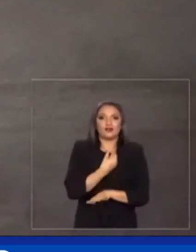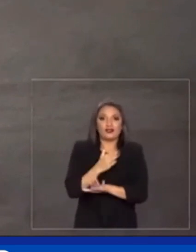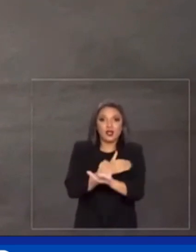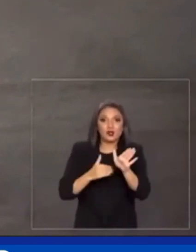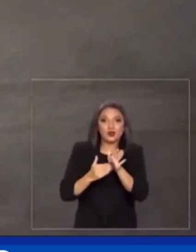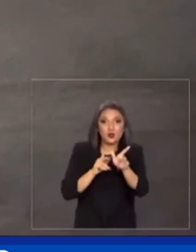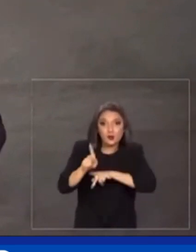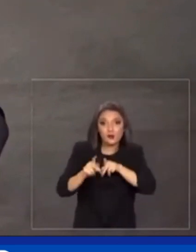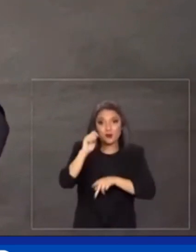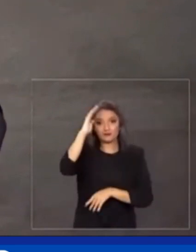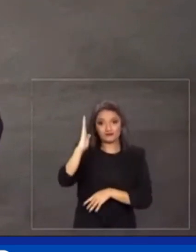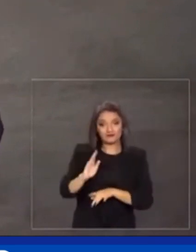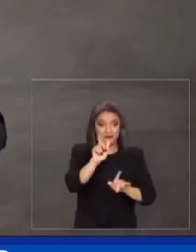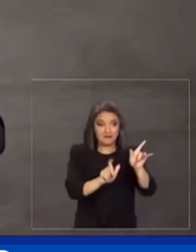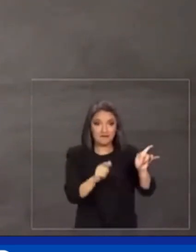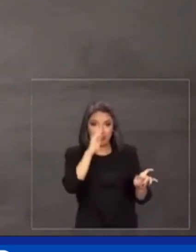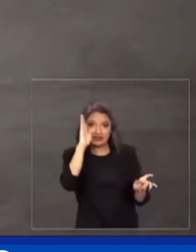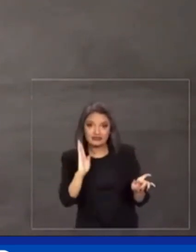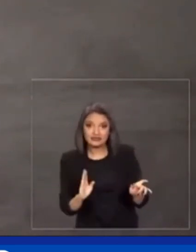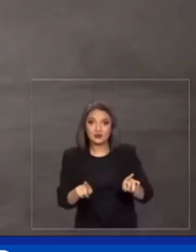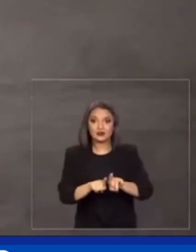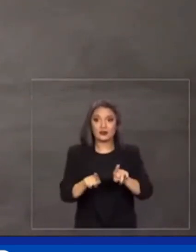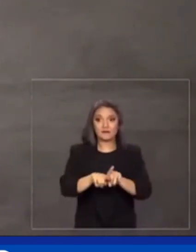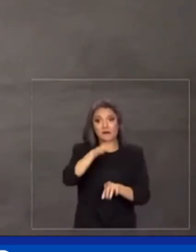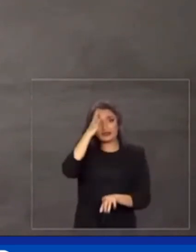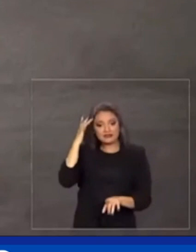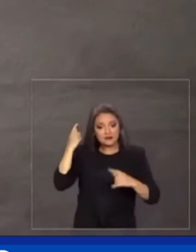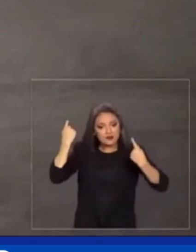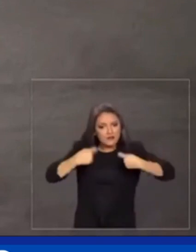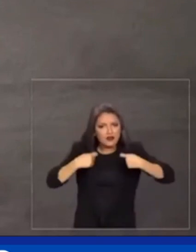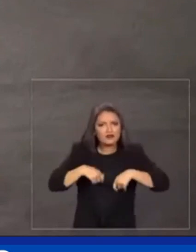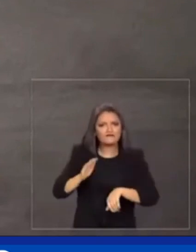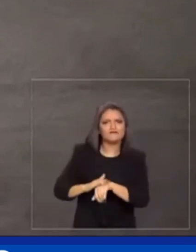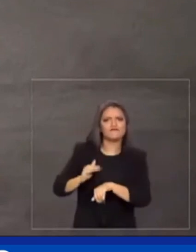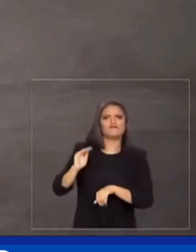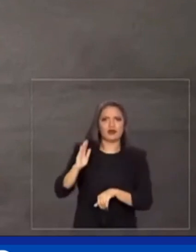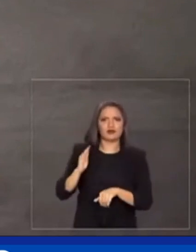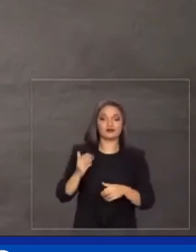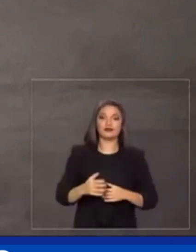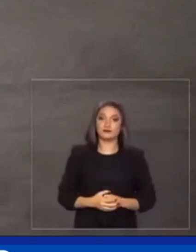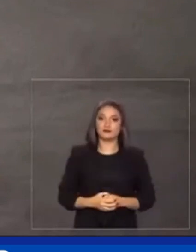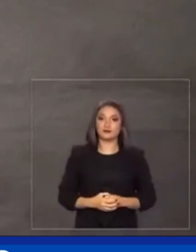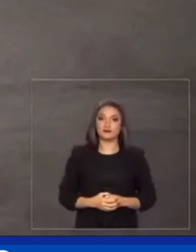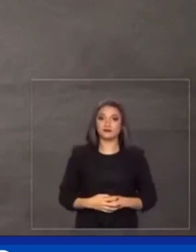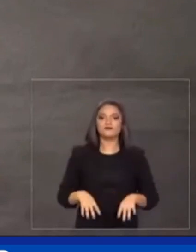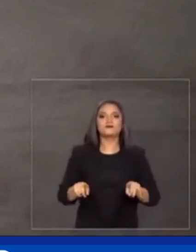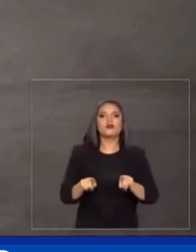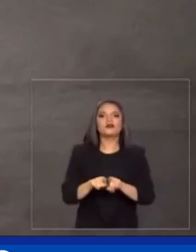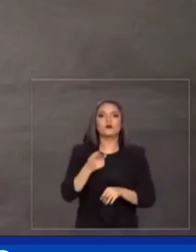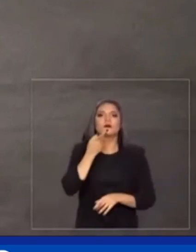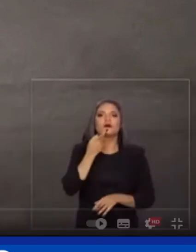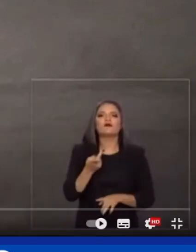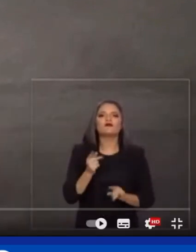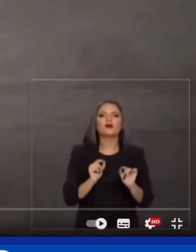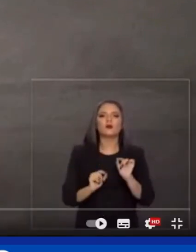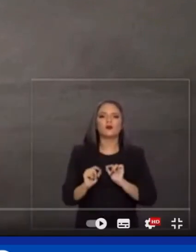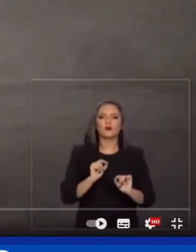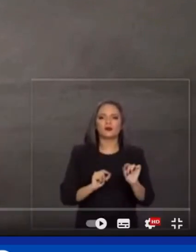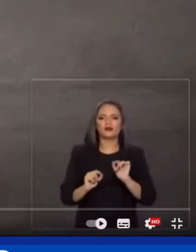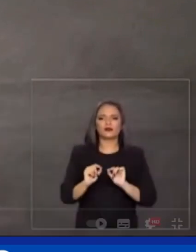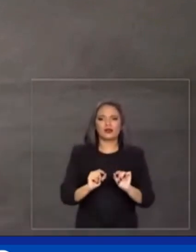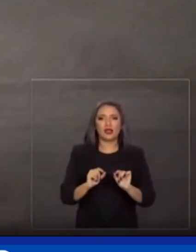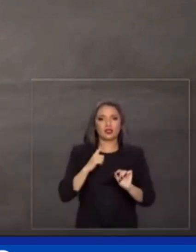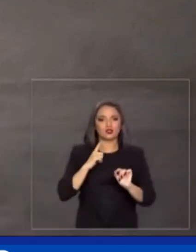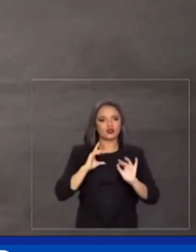brasileiros, sobretudo para as pessoas mais necessitadas. Quero dizer que muito mais que a